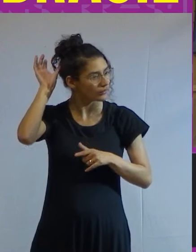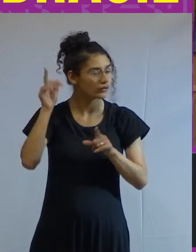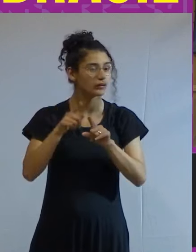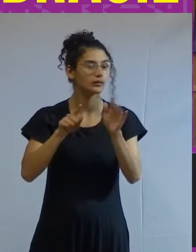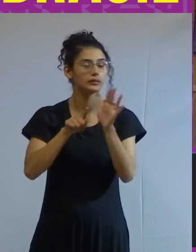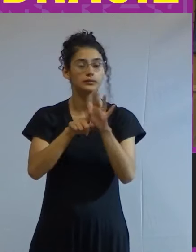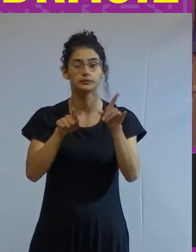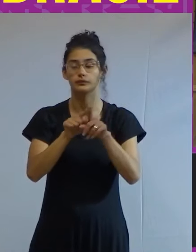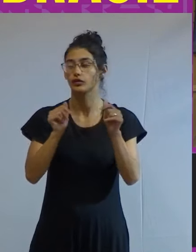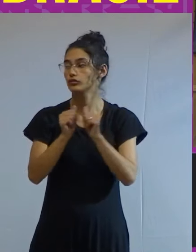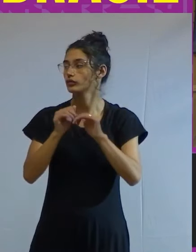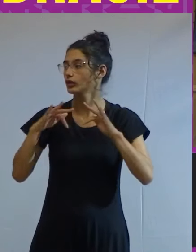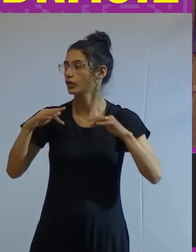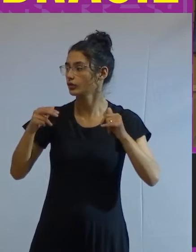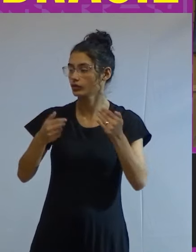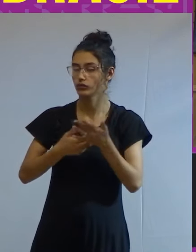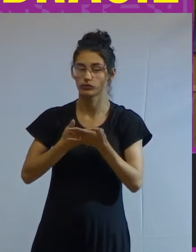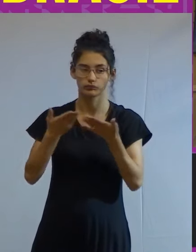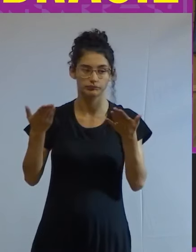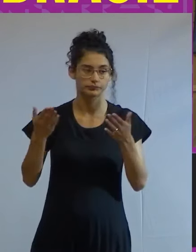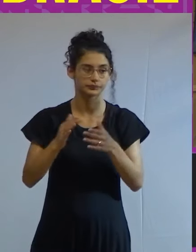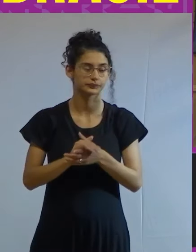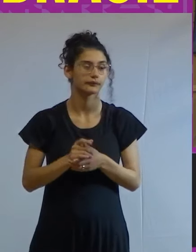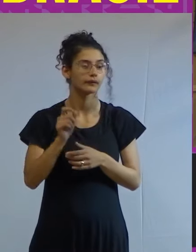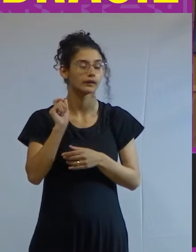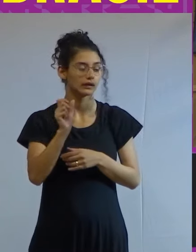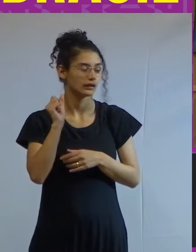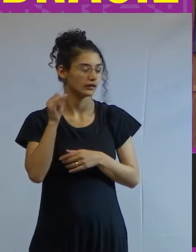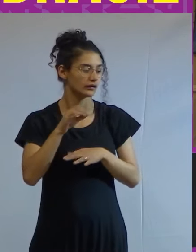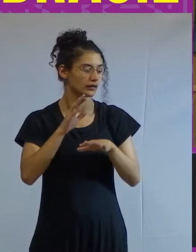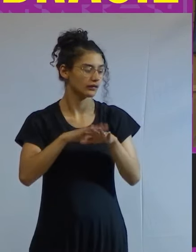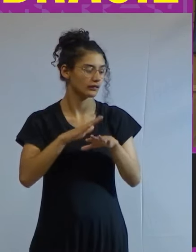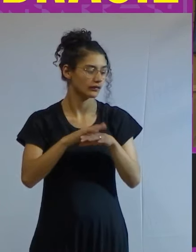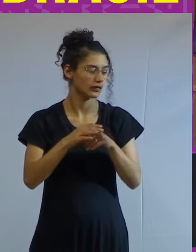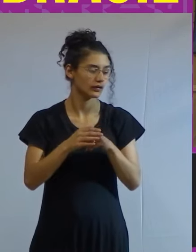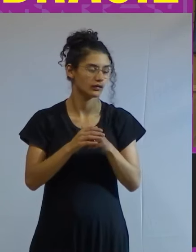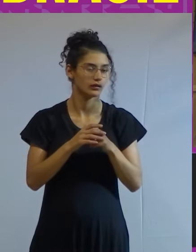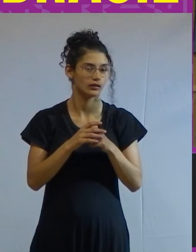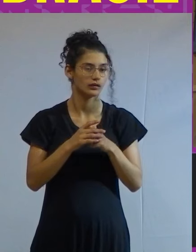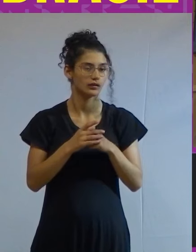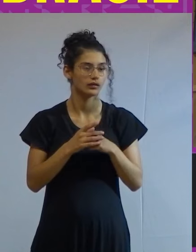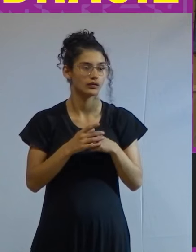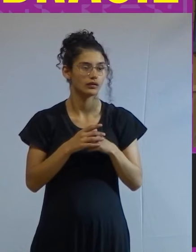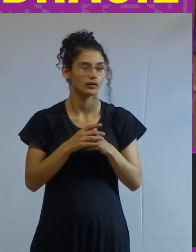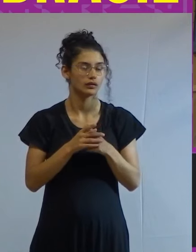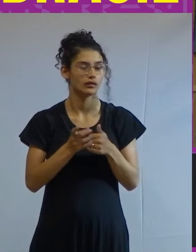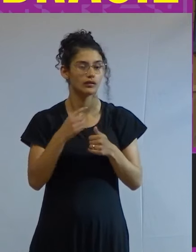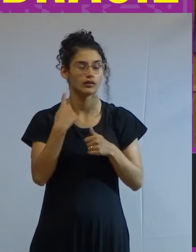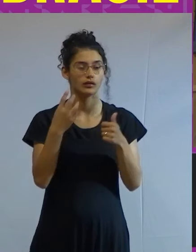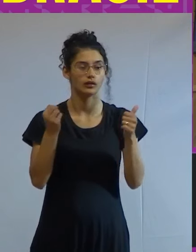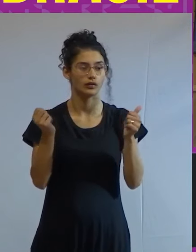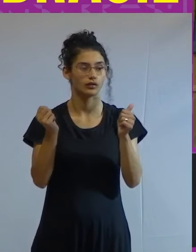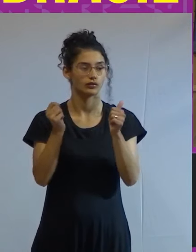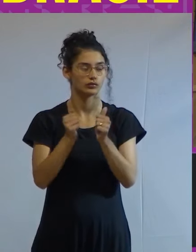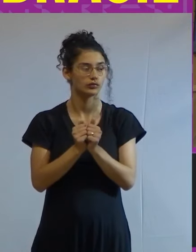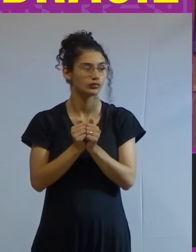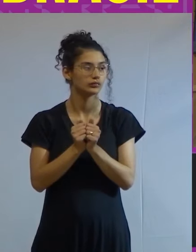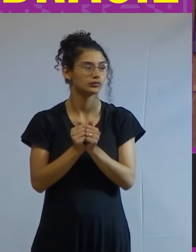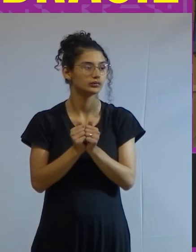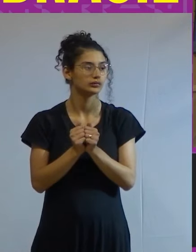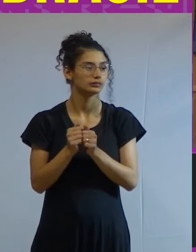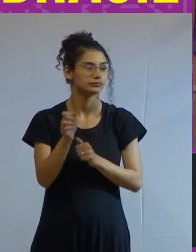extensiva a toda mesa que se é fato que nós estamos então numa camisa de força com